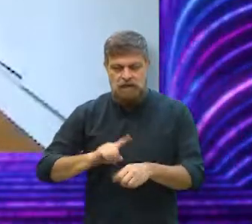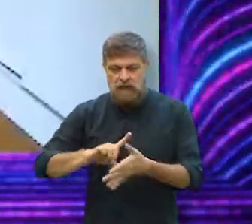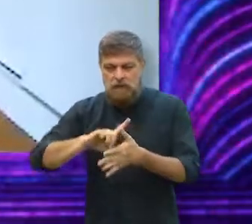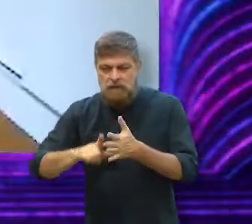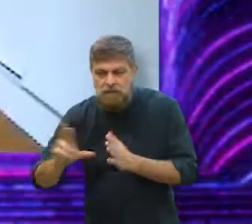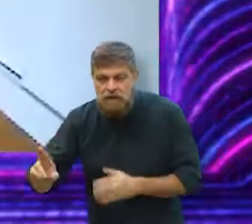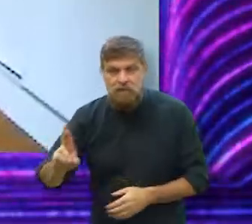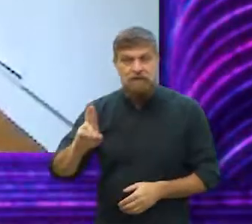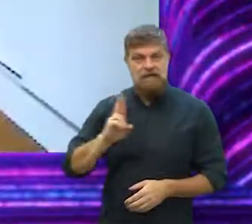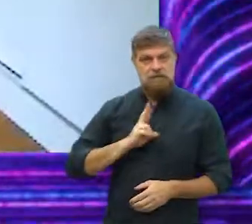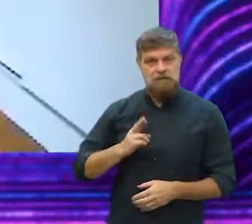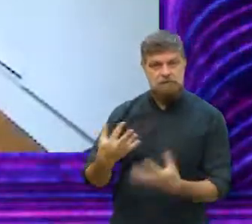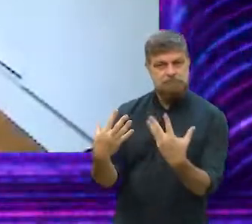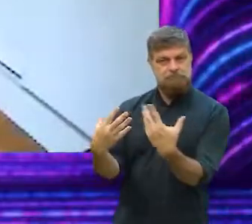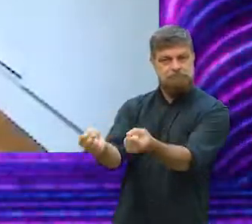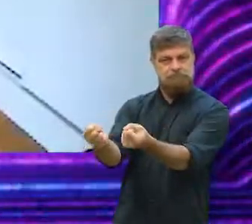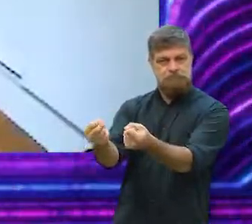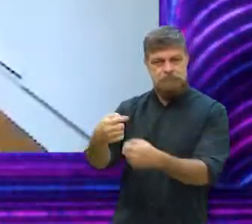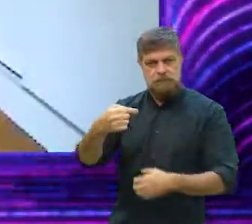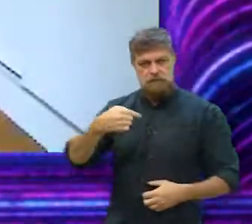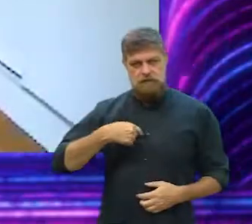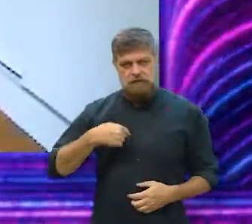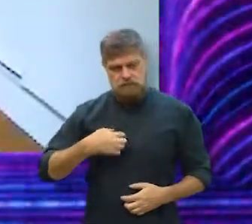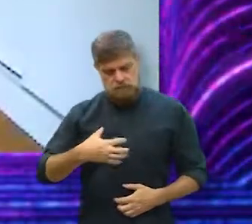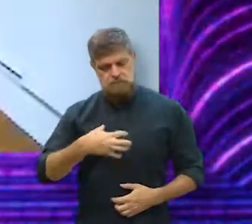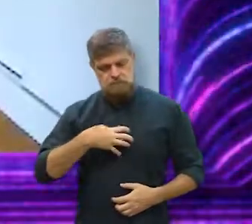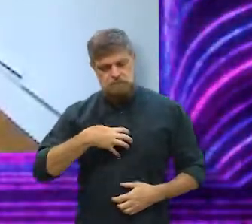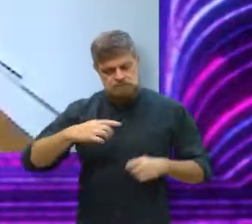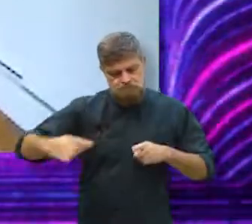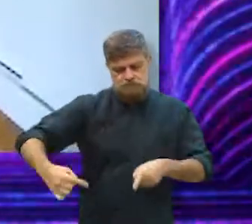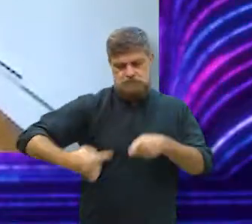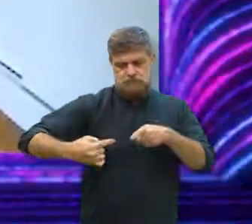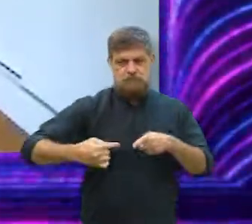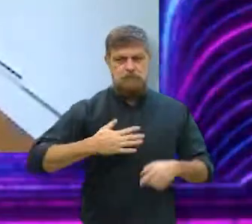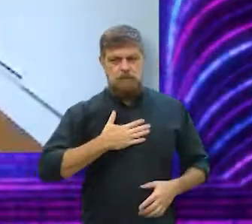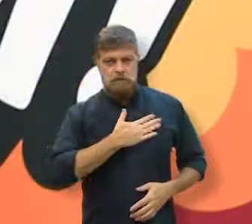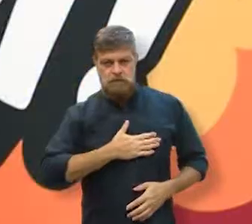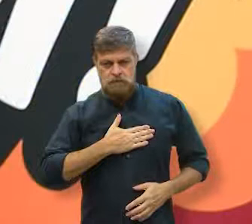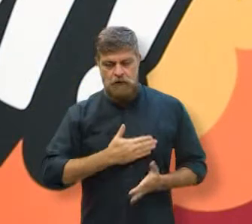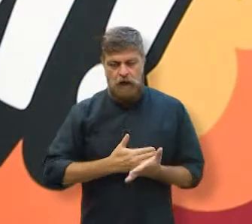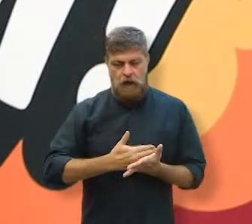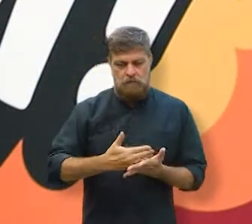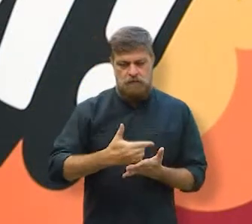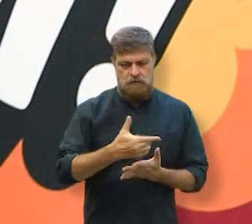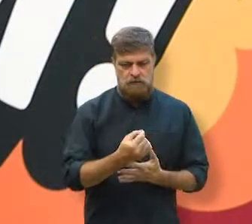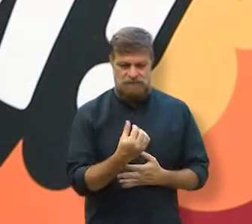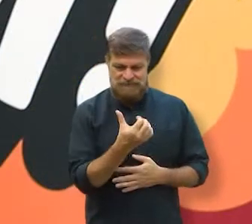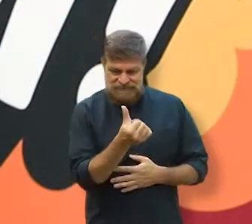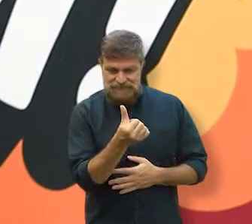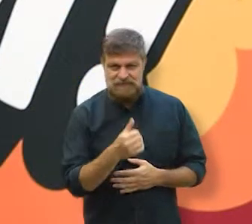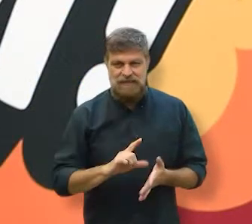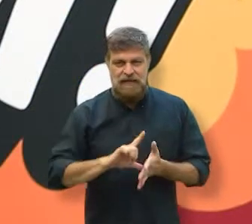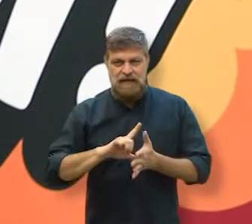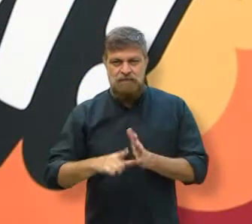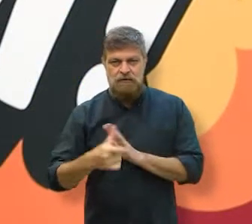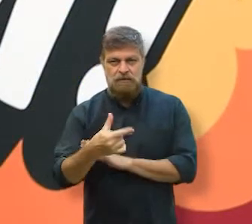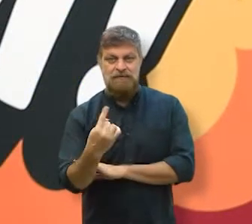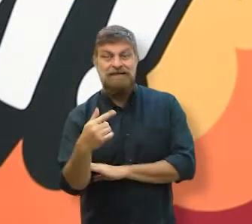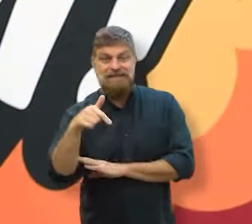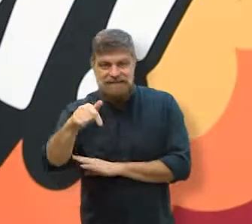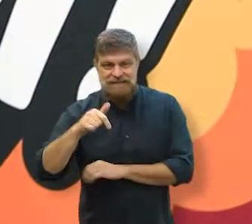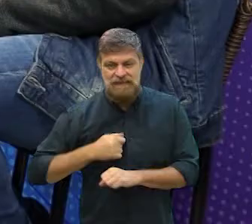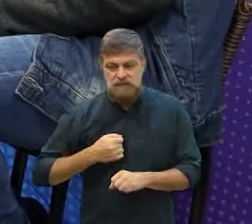depois uma delas me respondeu, mas eu sou movida a esse tipo de desafio, eu comecei em 2016, 2017 a escrever para